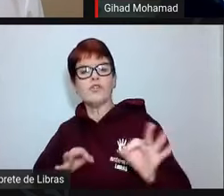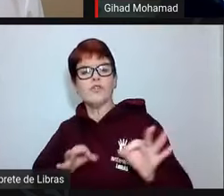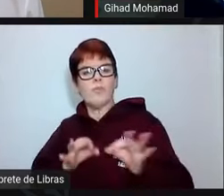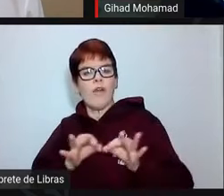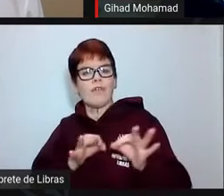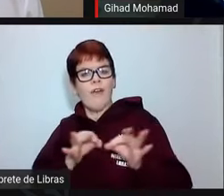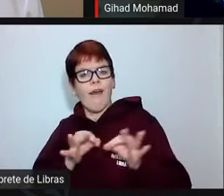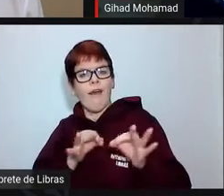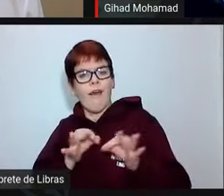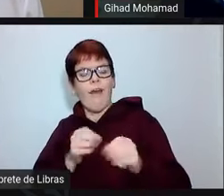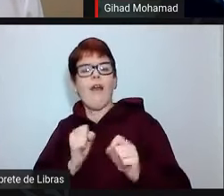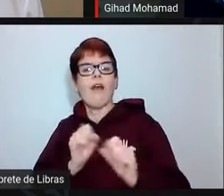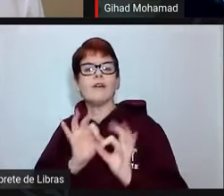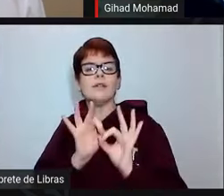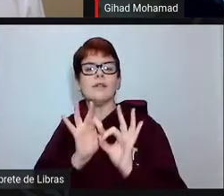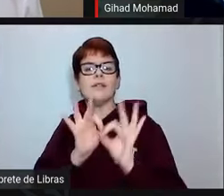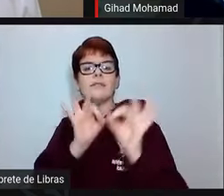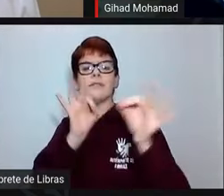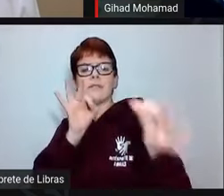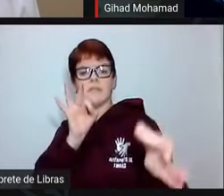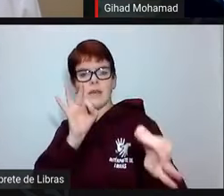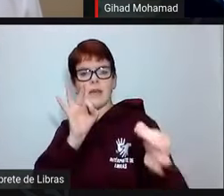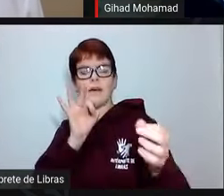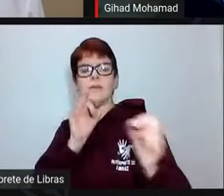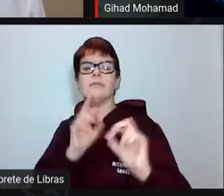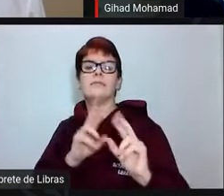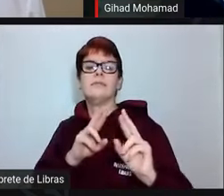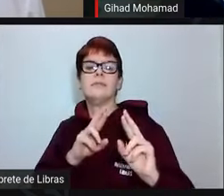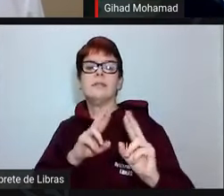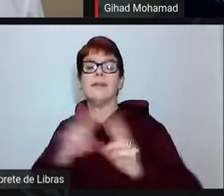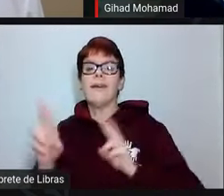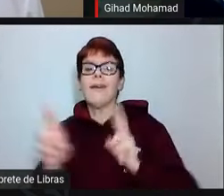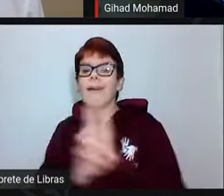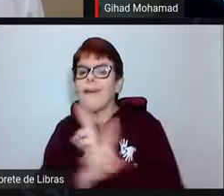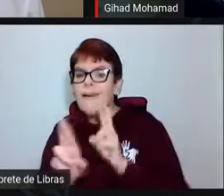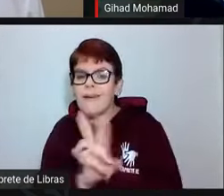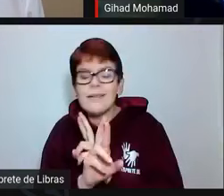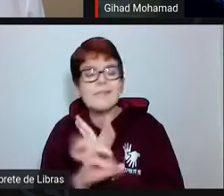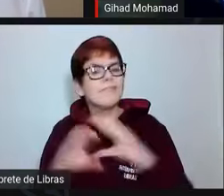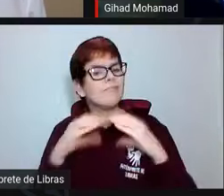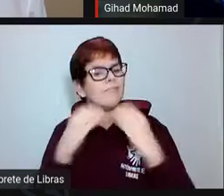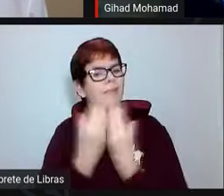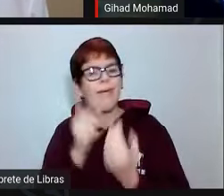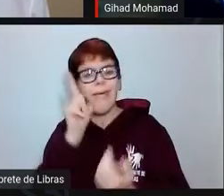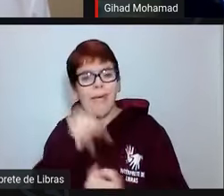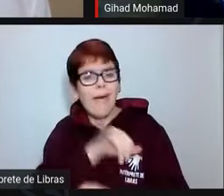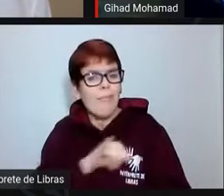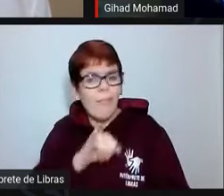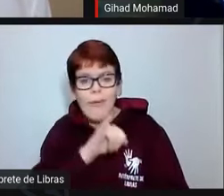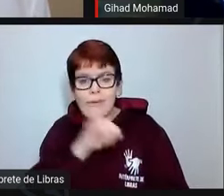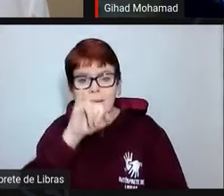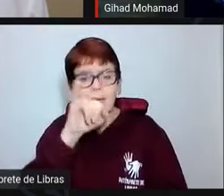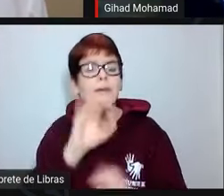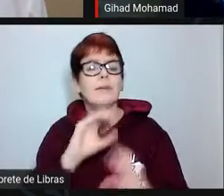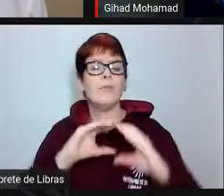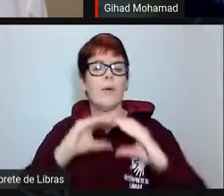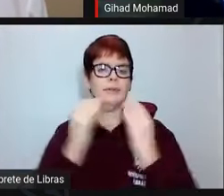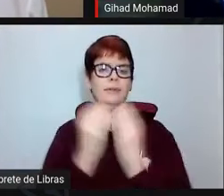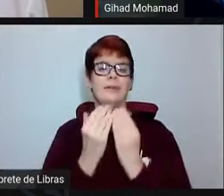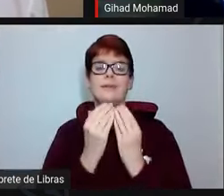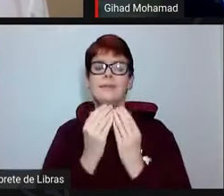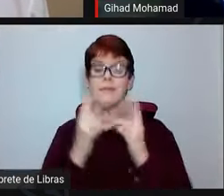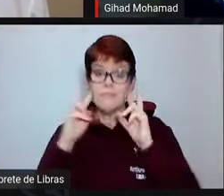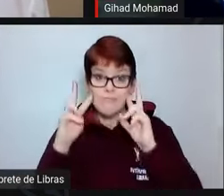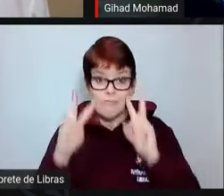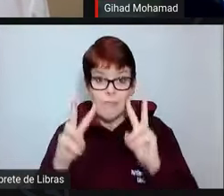de extensão de relação com a comunidade? são tão importantes para a universidade e tem uma inserção tão expressiva